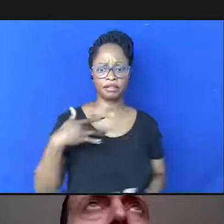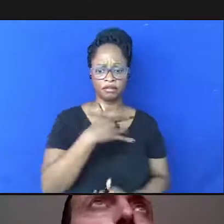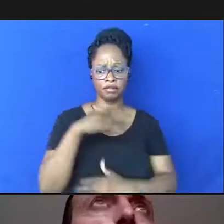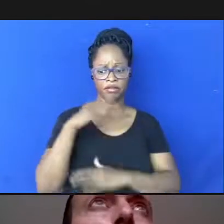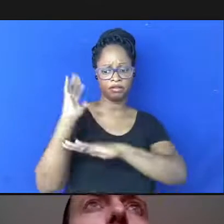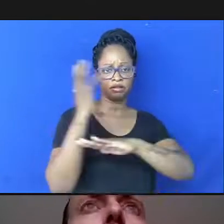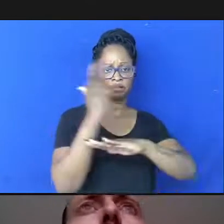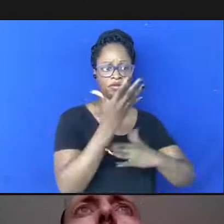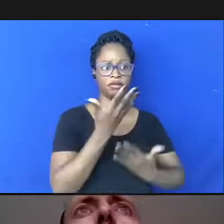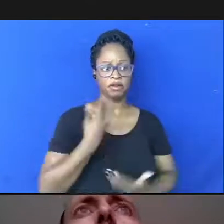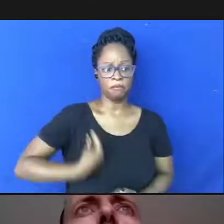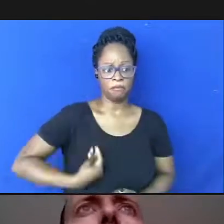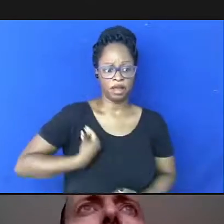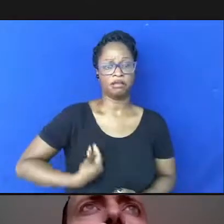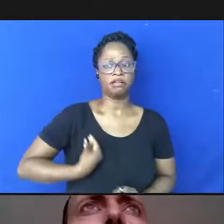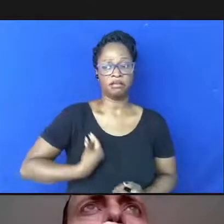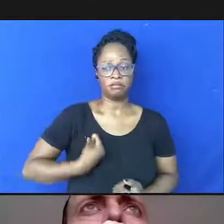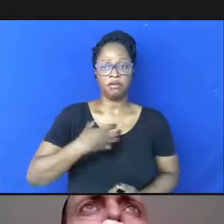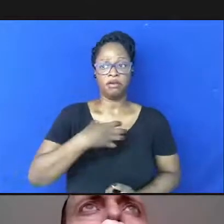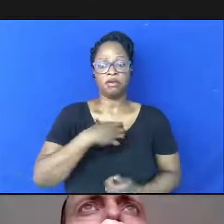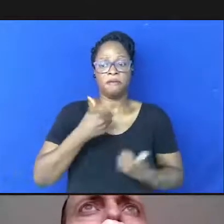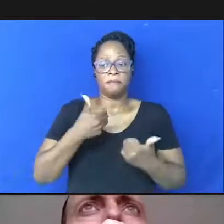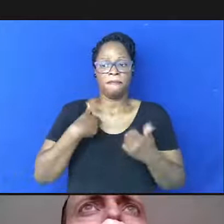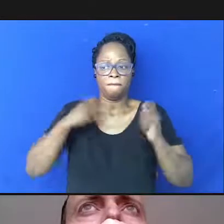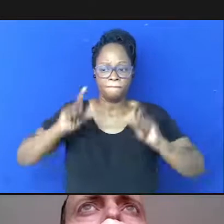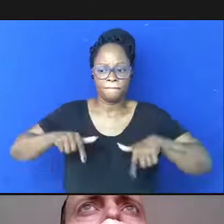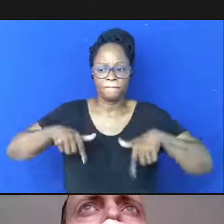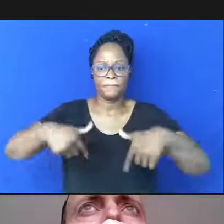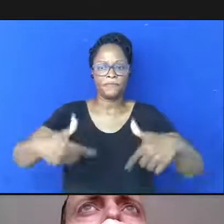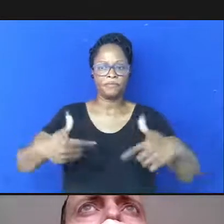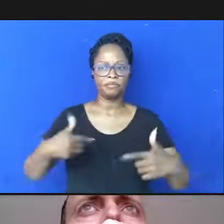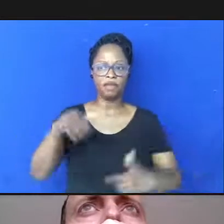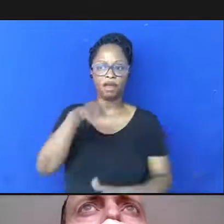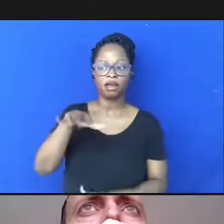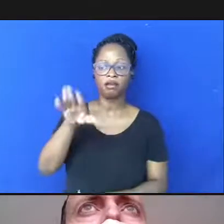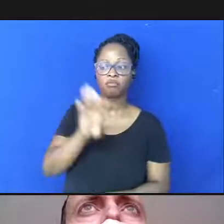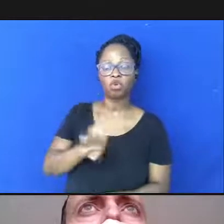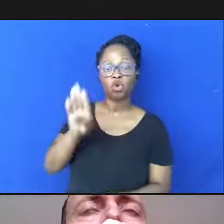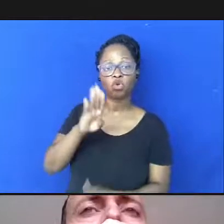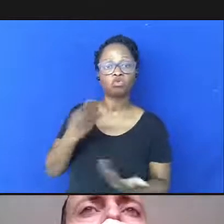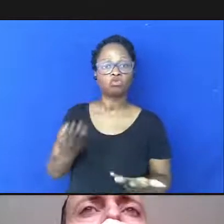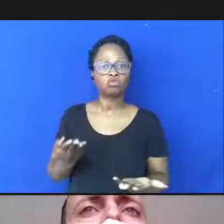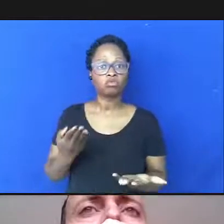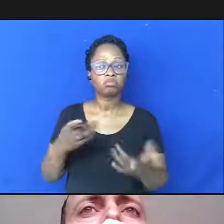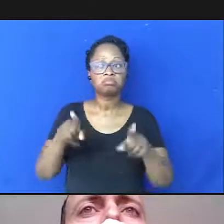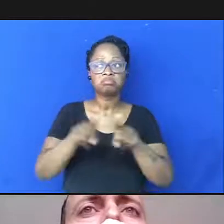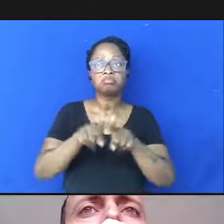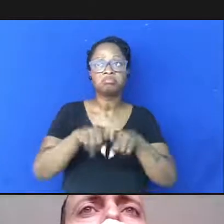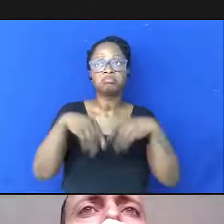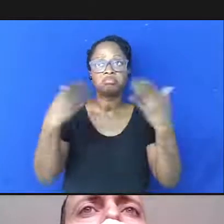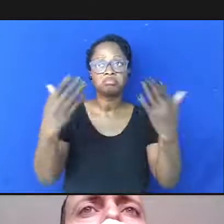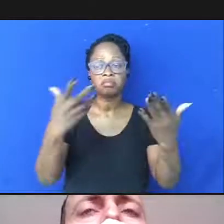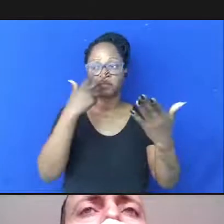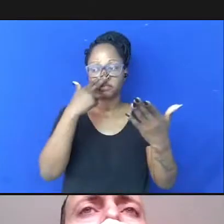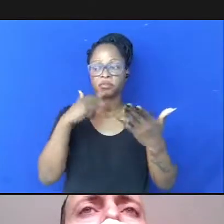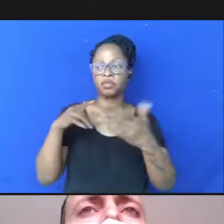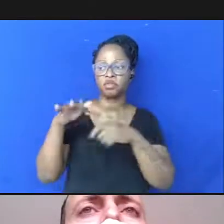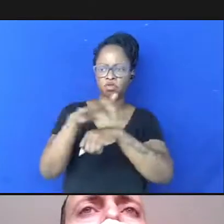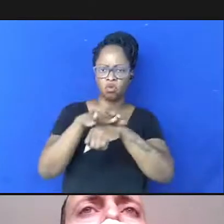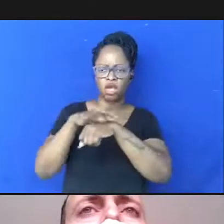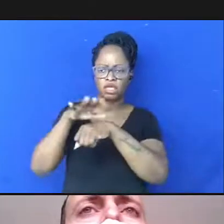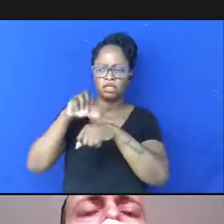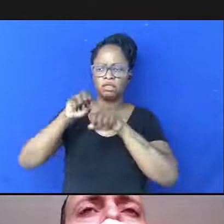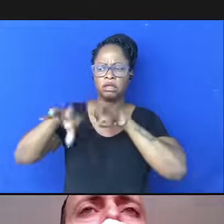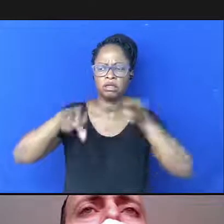participando de forma muito ativa pessoas da área de biologia de doenças transmissíveis da área de ciências